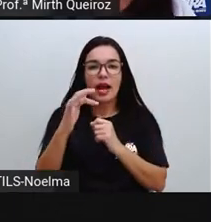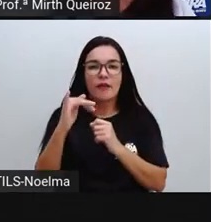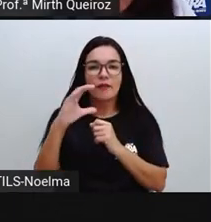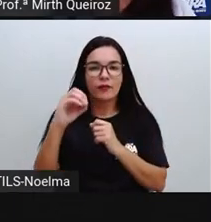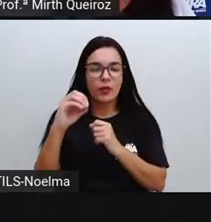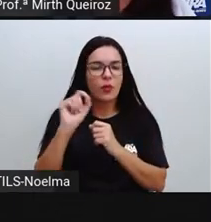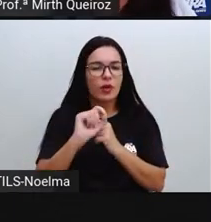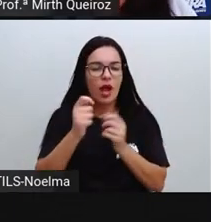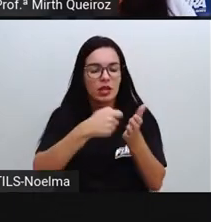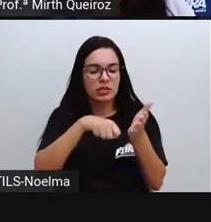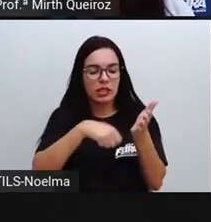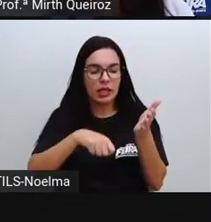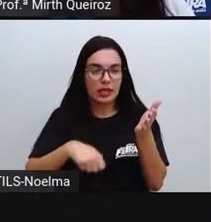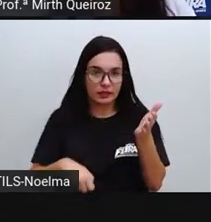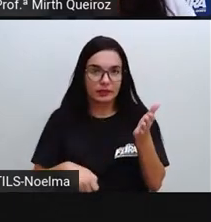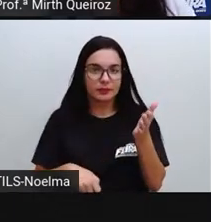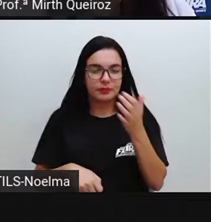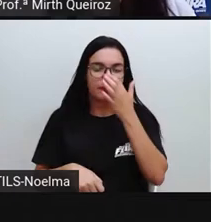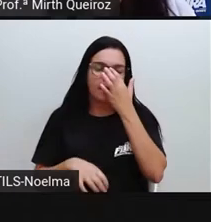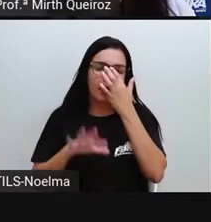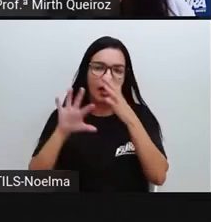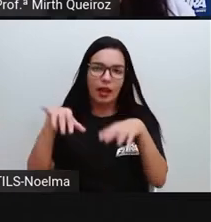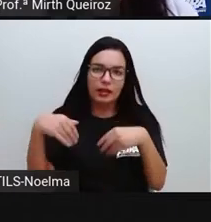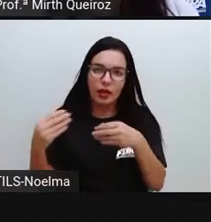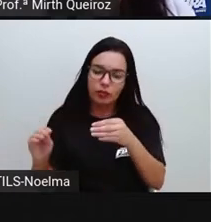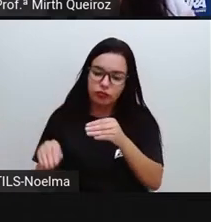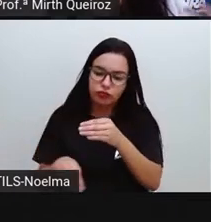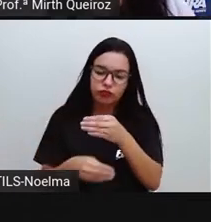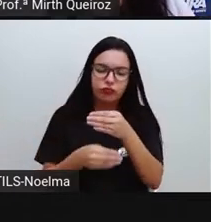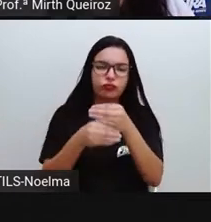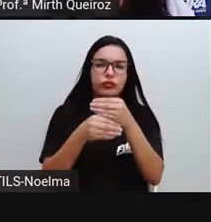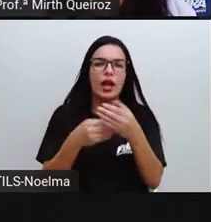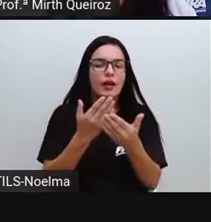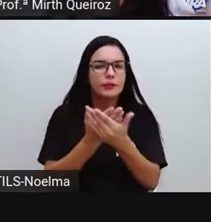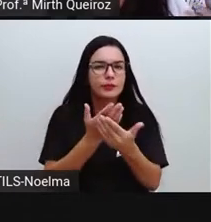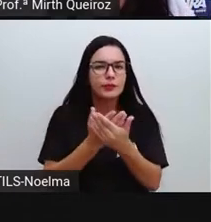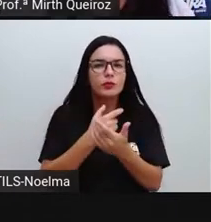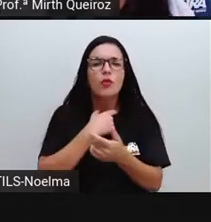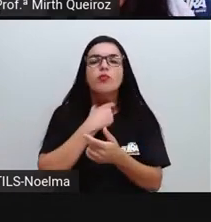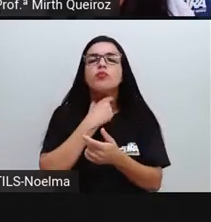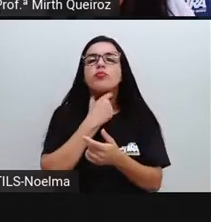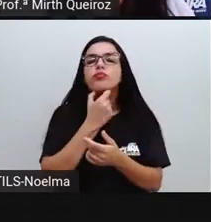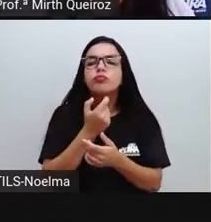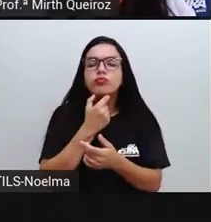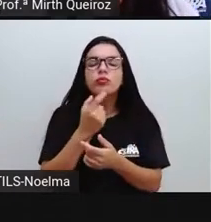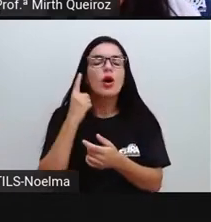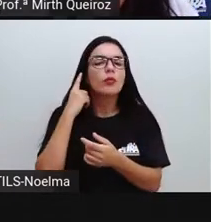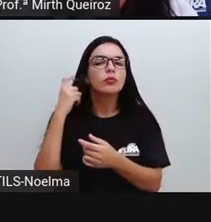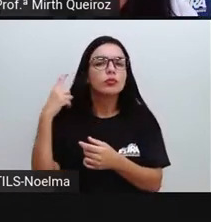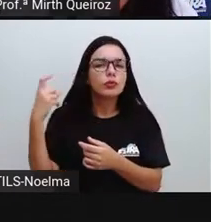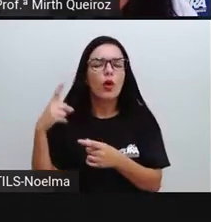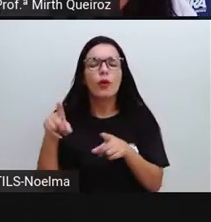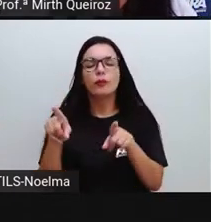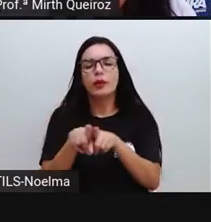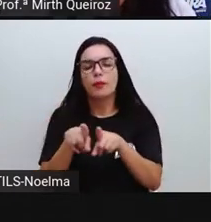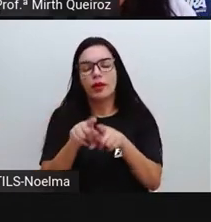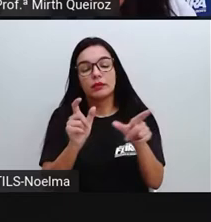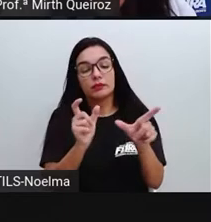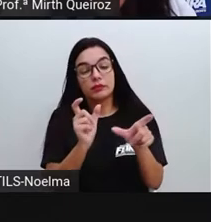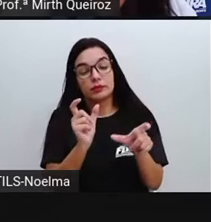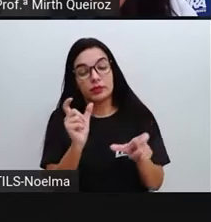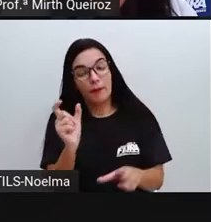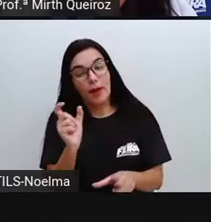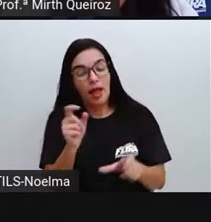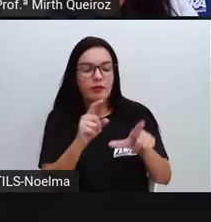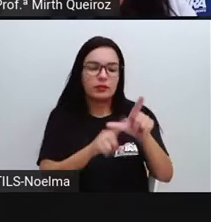correta. Ela se insere na fonologia, no estudo dos fonemas, dos sons, né? E também com o